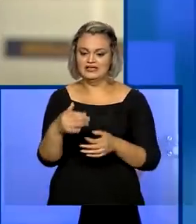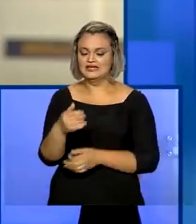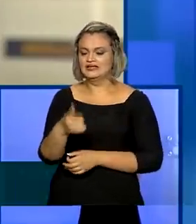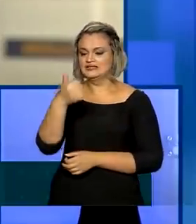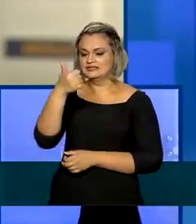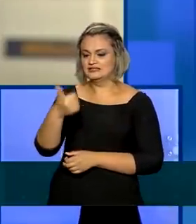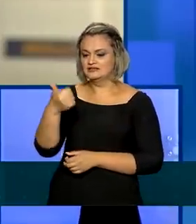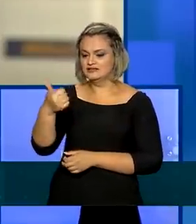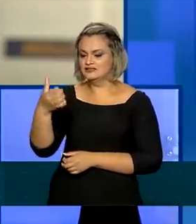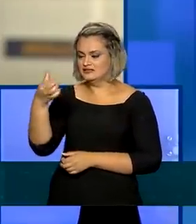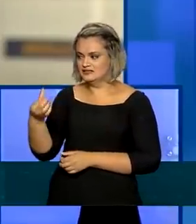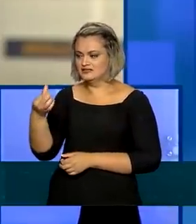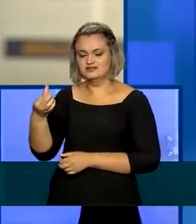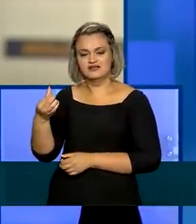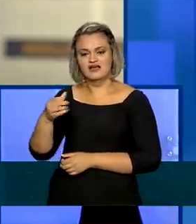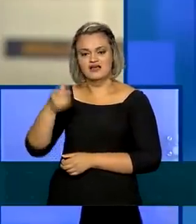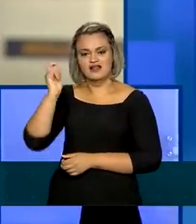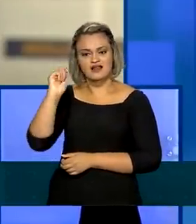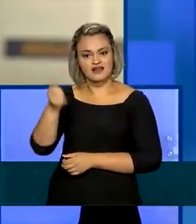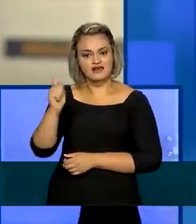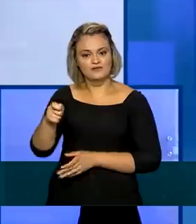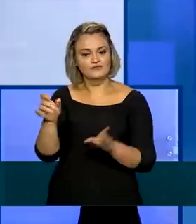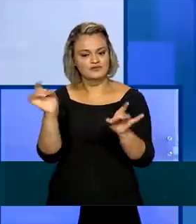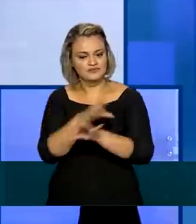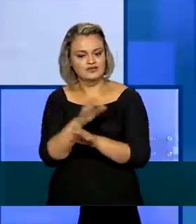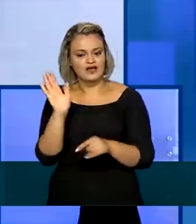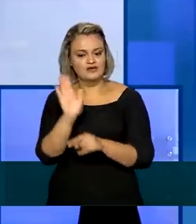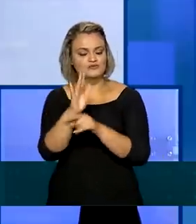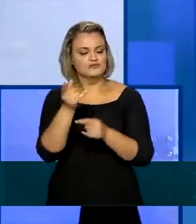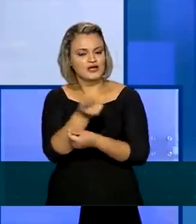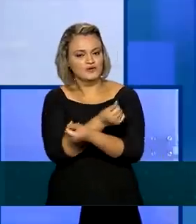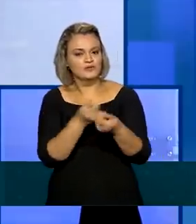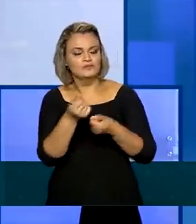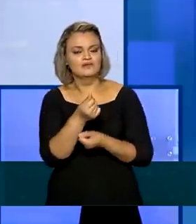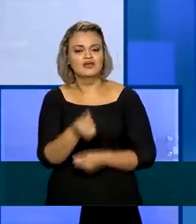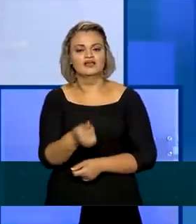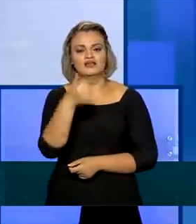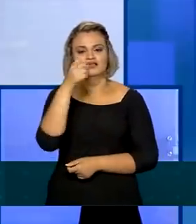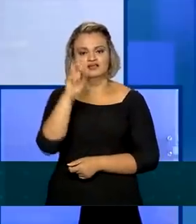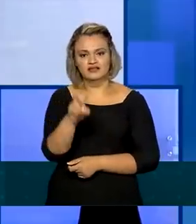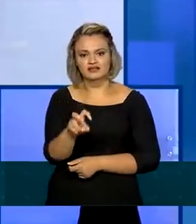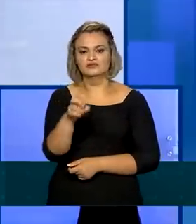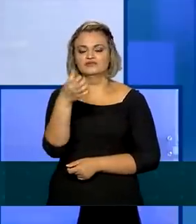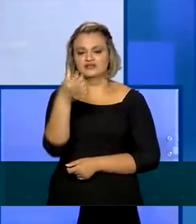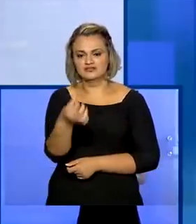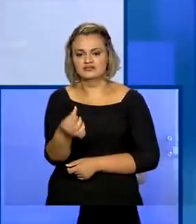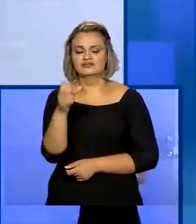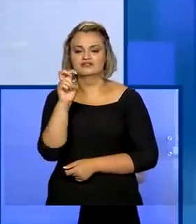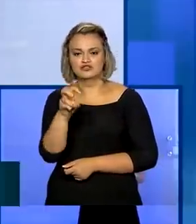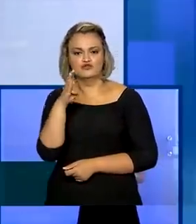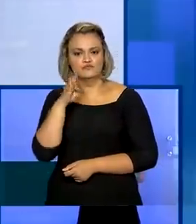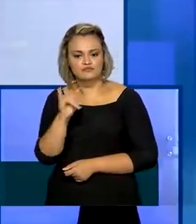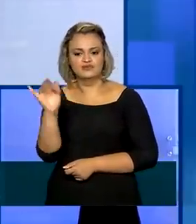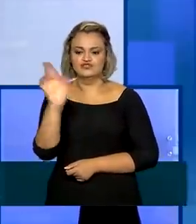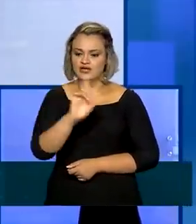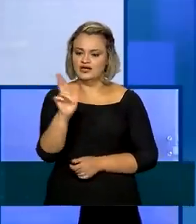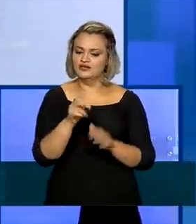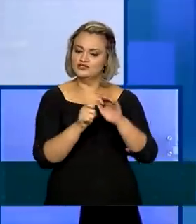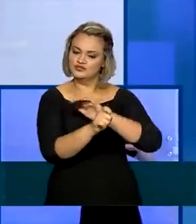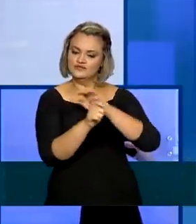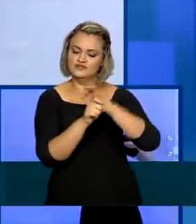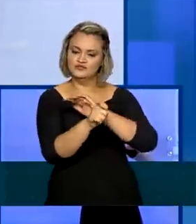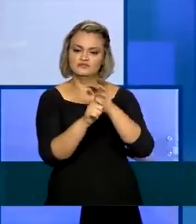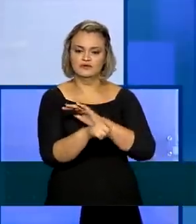leilões entregues estão trazendo para a nossa economia 565 bilhões de reais de investimentos